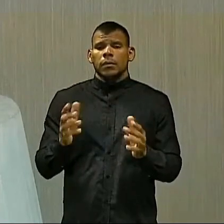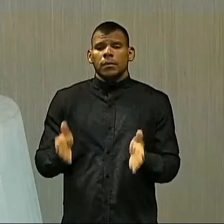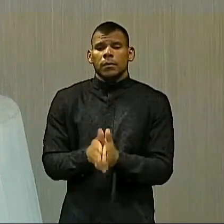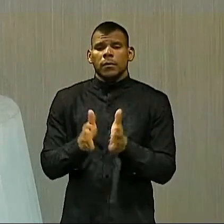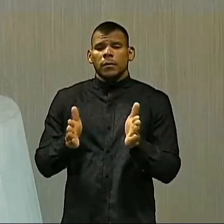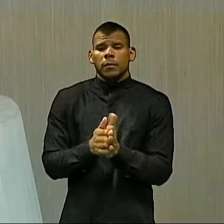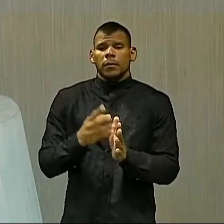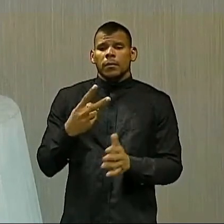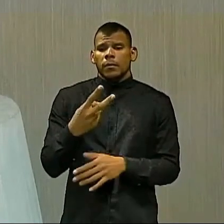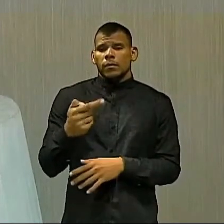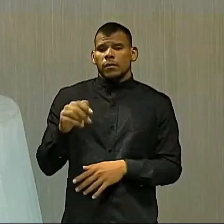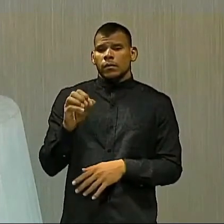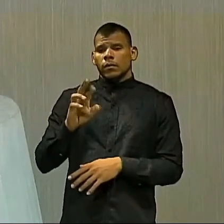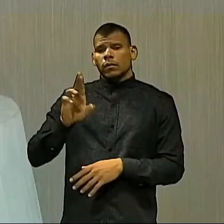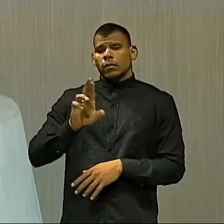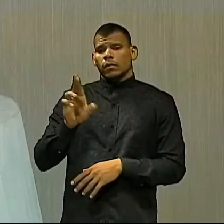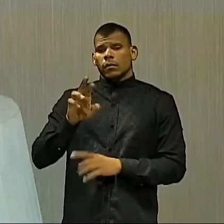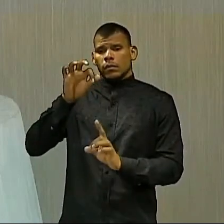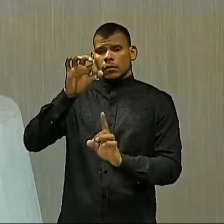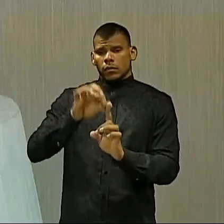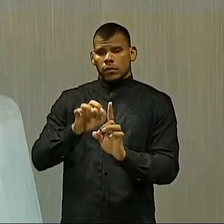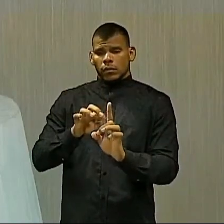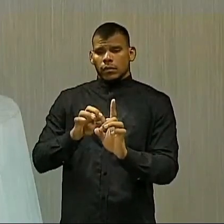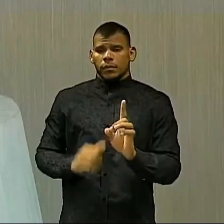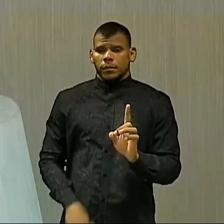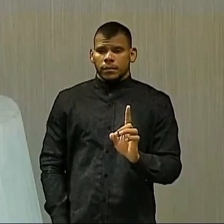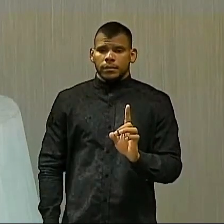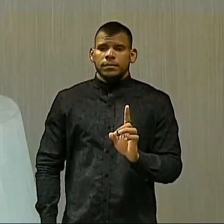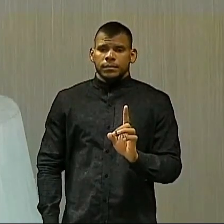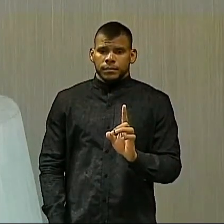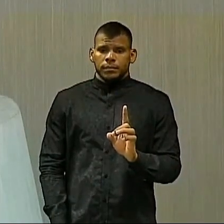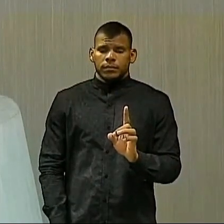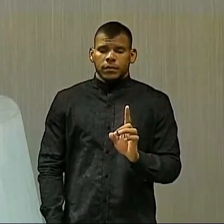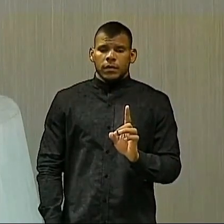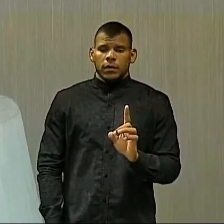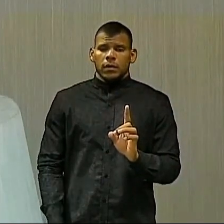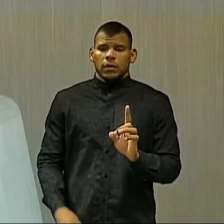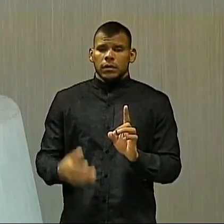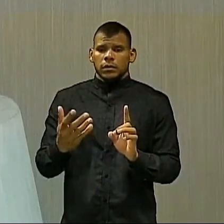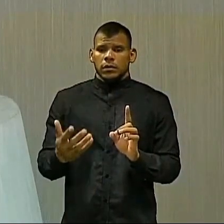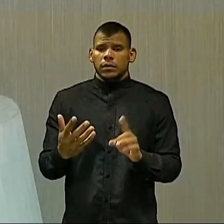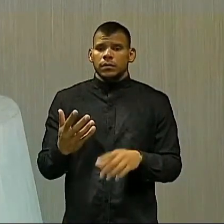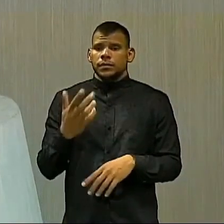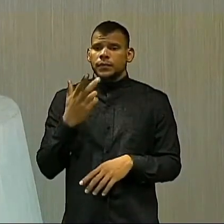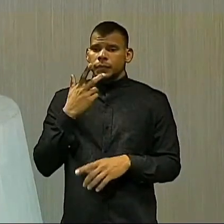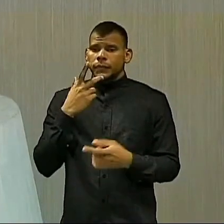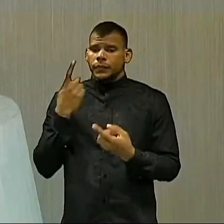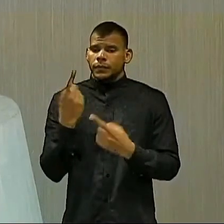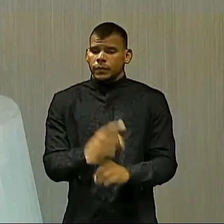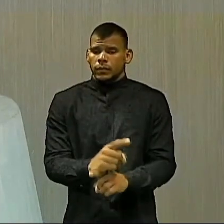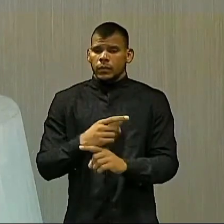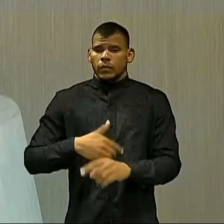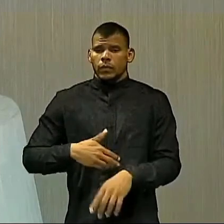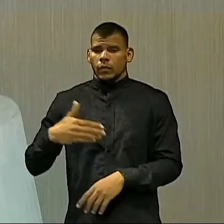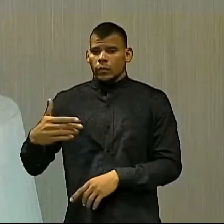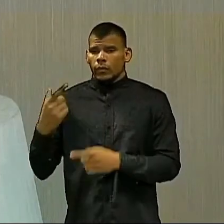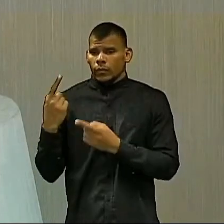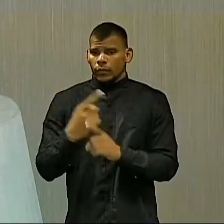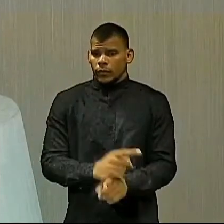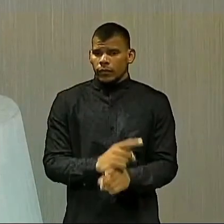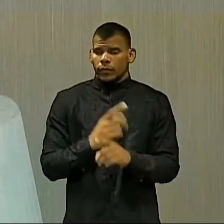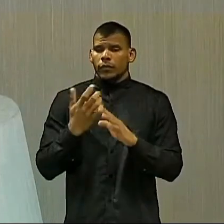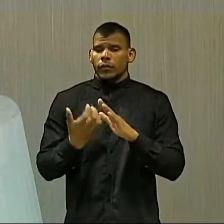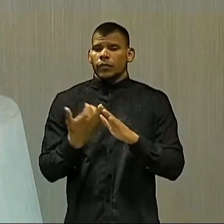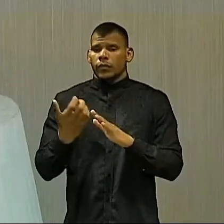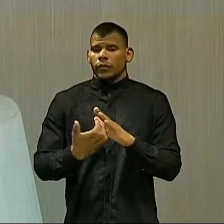menos de R$ 270,00, mês. Enquanto nós deveríamos estar falando de combate à fome, de geração de emprego, de